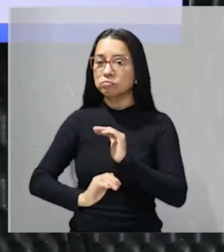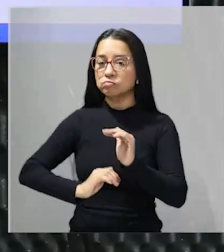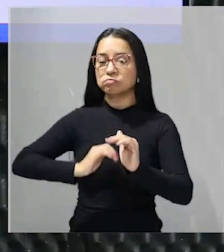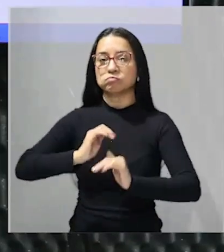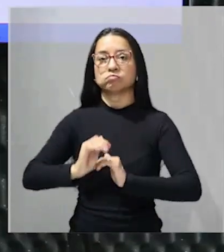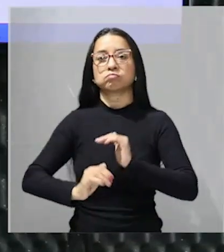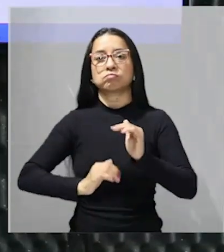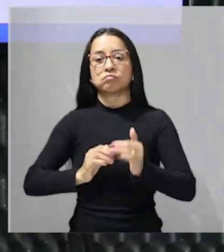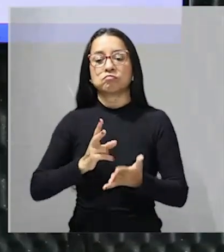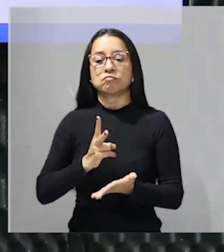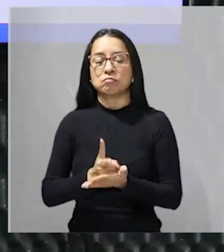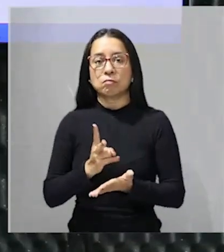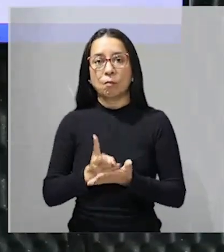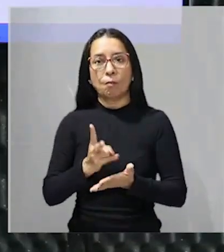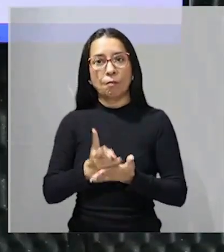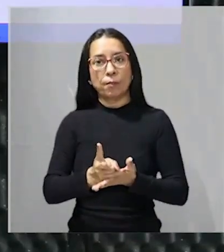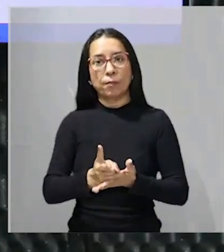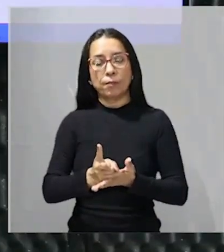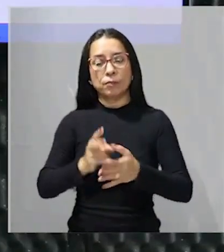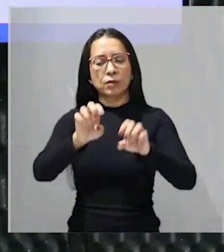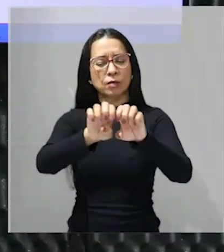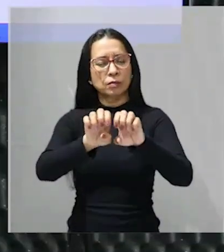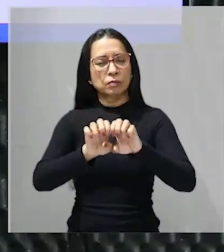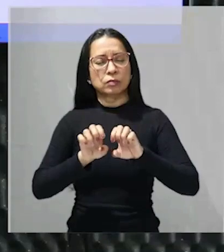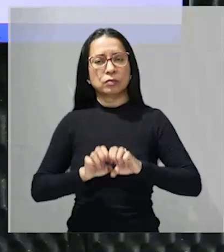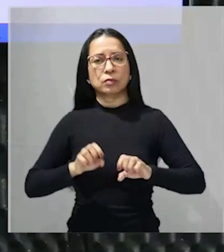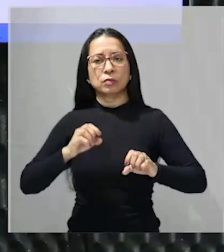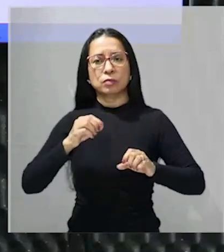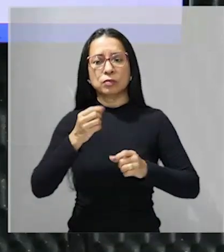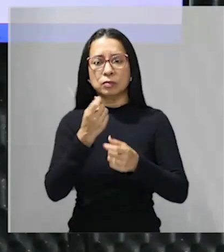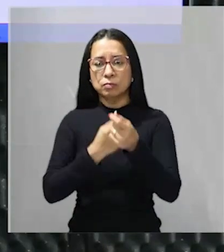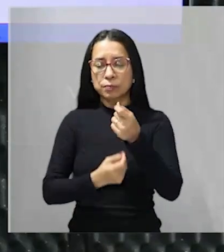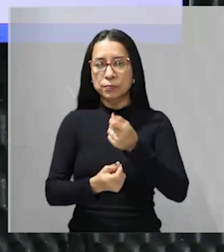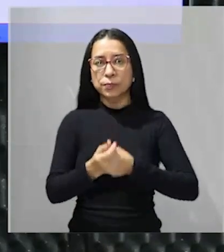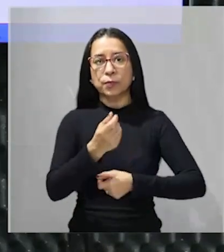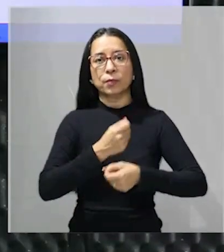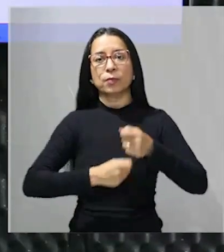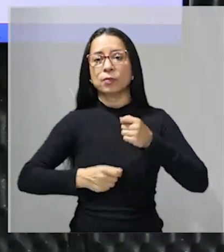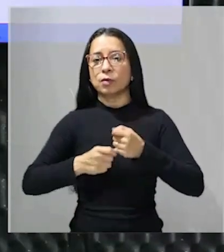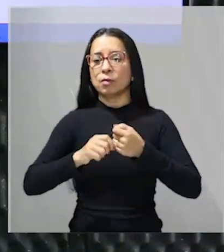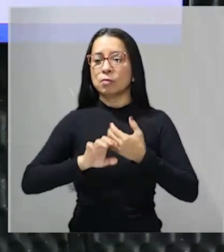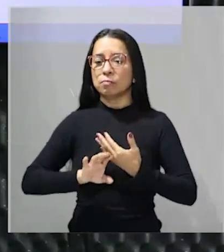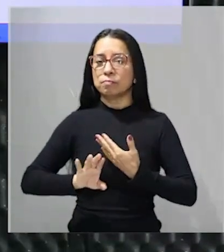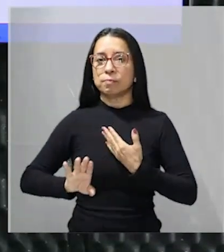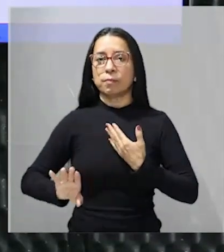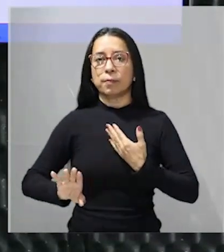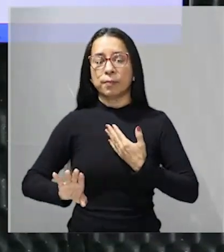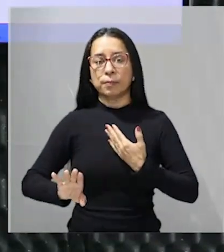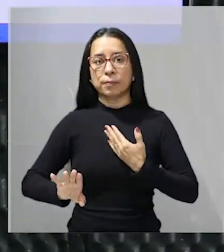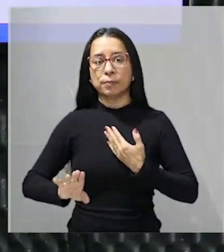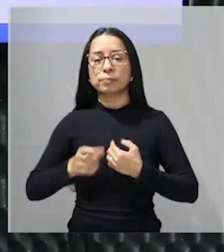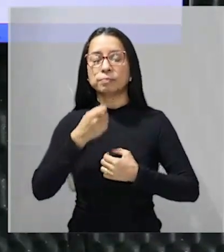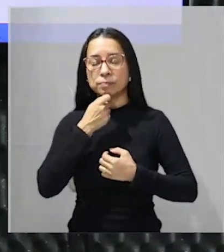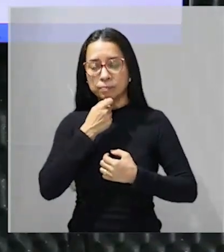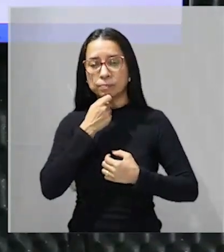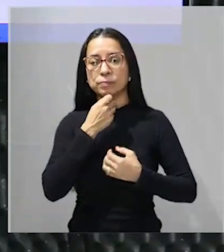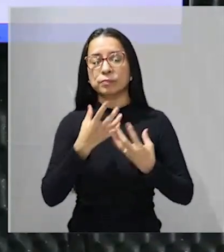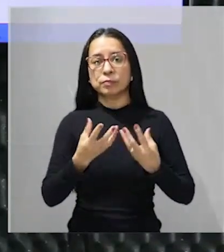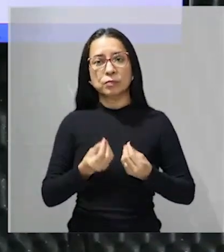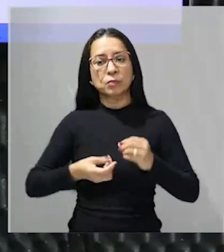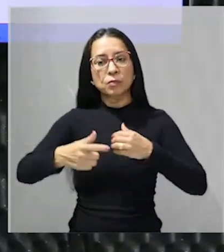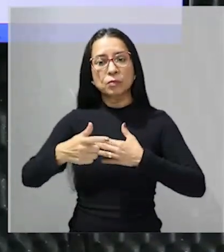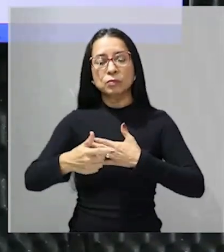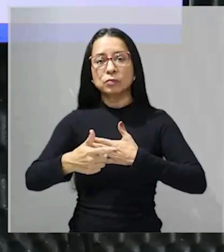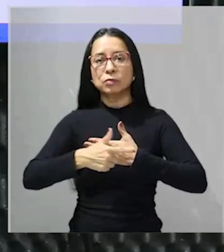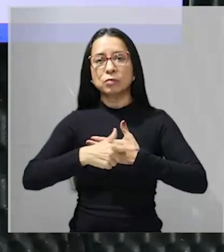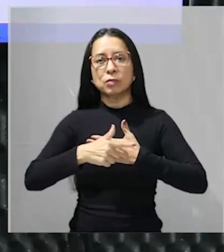daquela velha estrutura econômica periférica ainda muito naquele papel